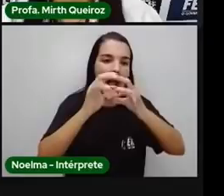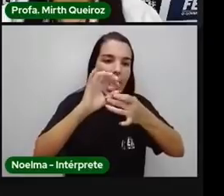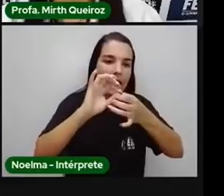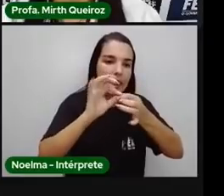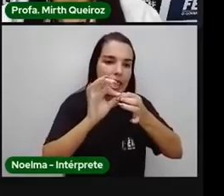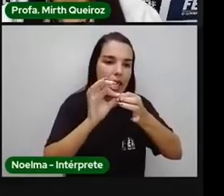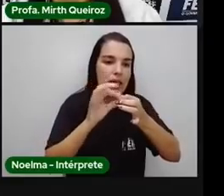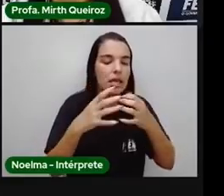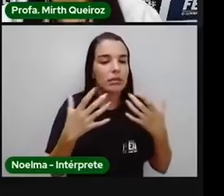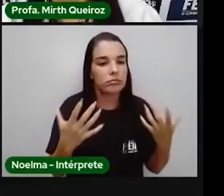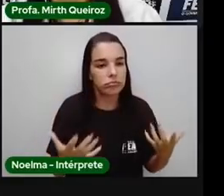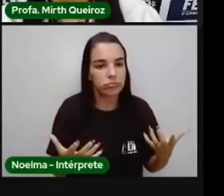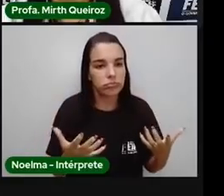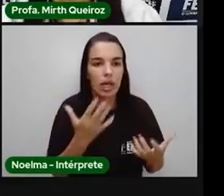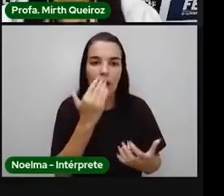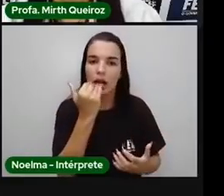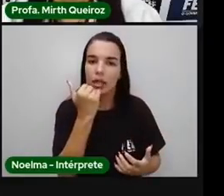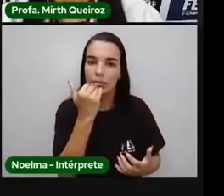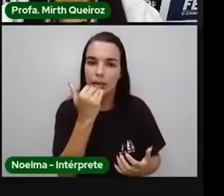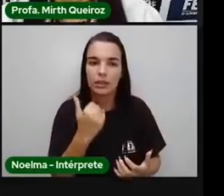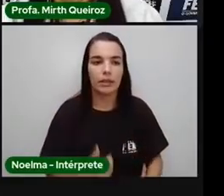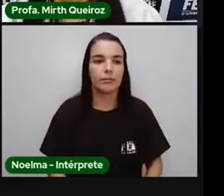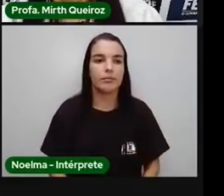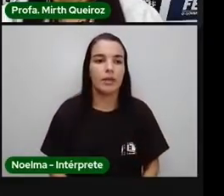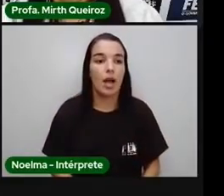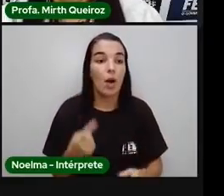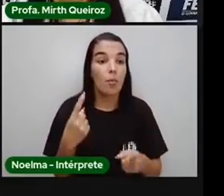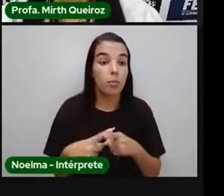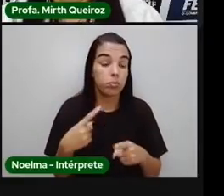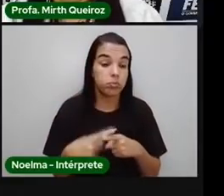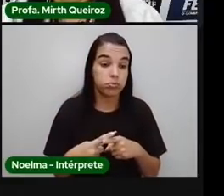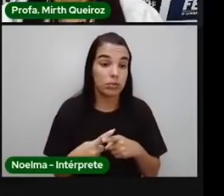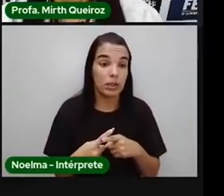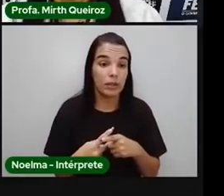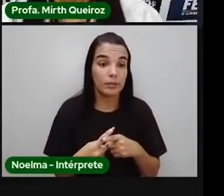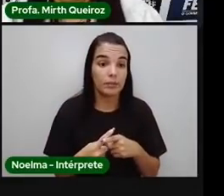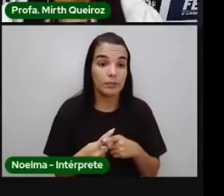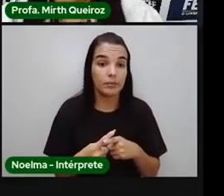tomar uma teia alimentar, né? Porque, por exemplo,